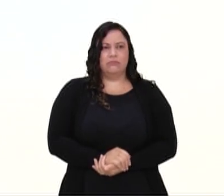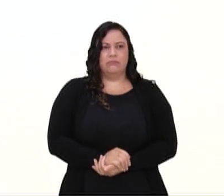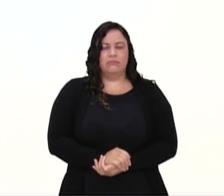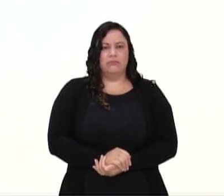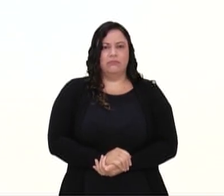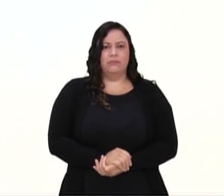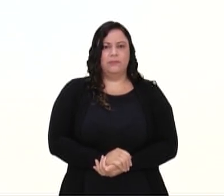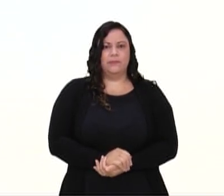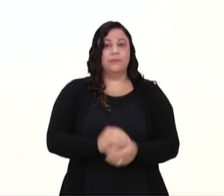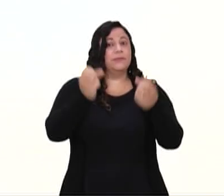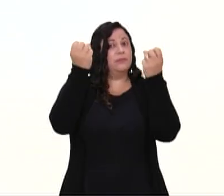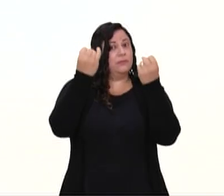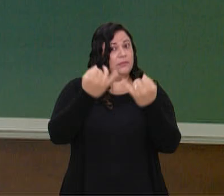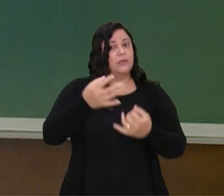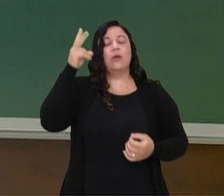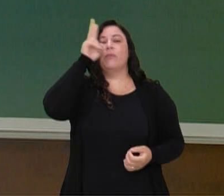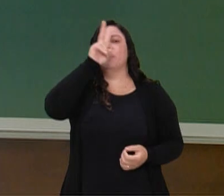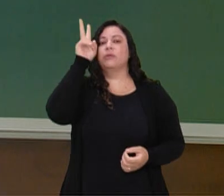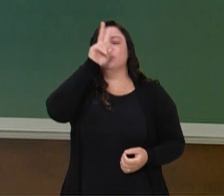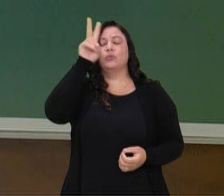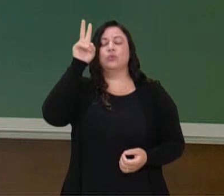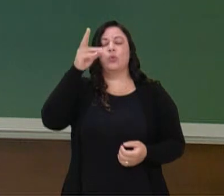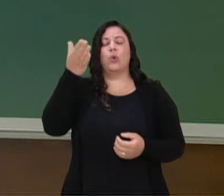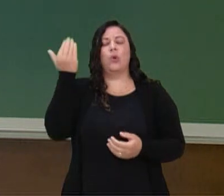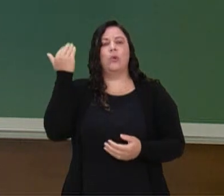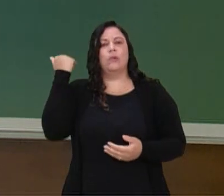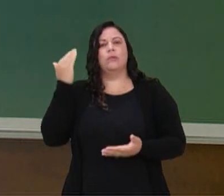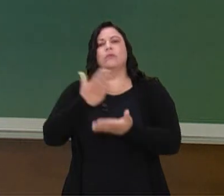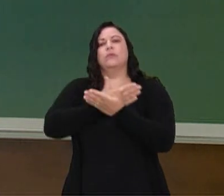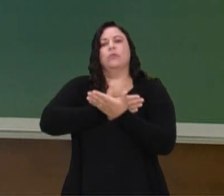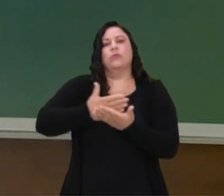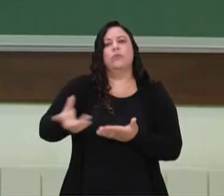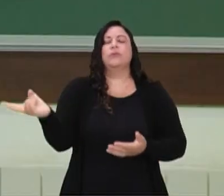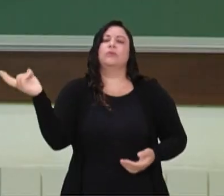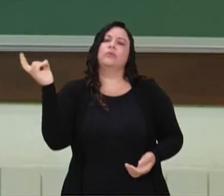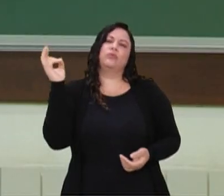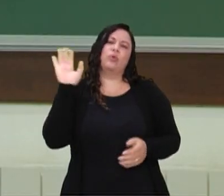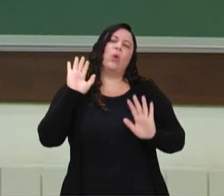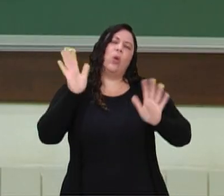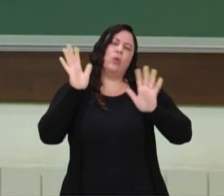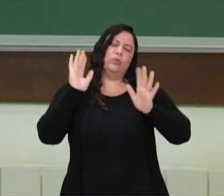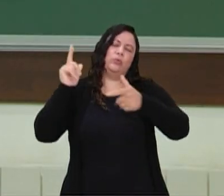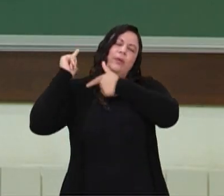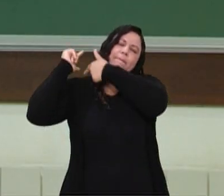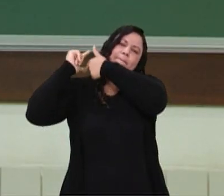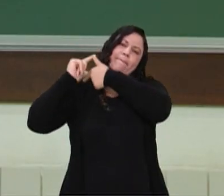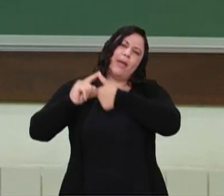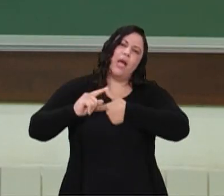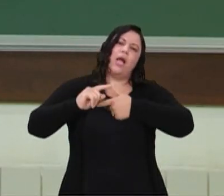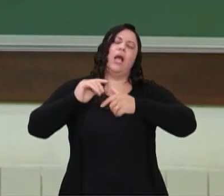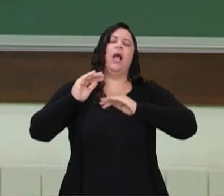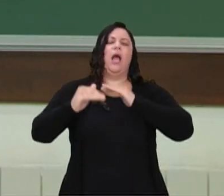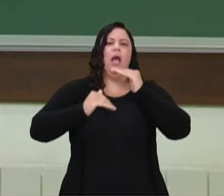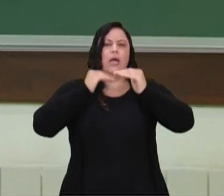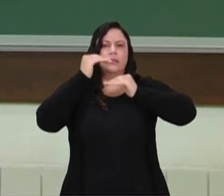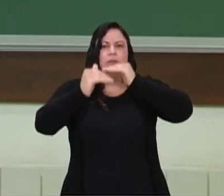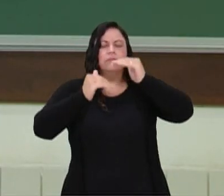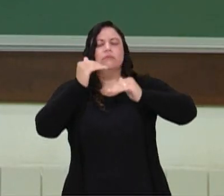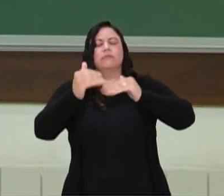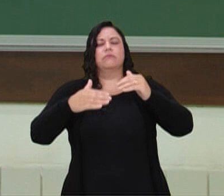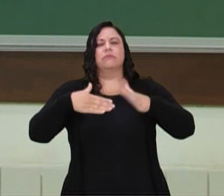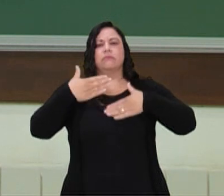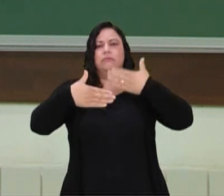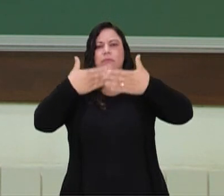Falamos um pouquinho da história, né, que ela começou de uma maneira tradicional, de uma maneira elitizada. Então, ela percorreu